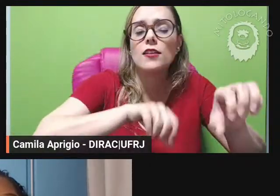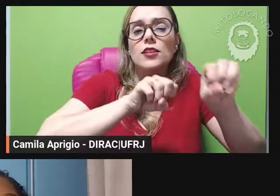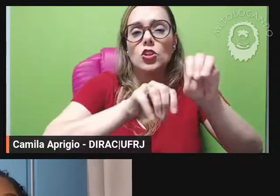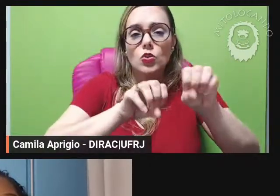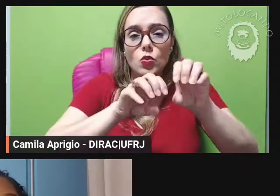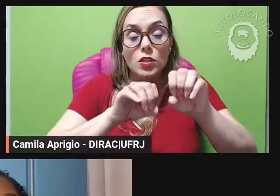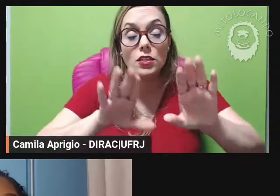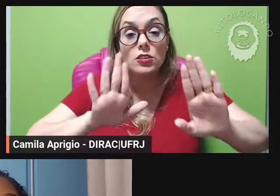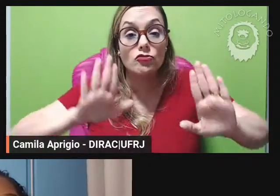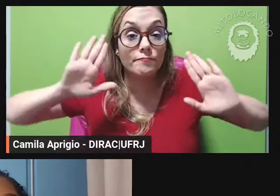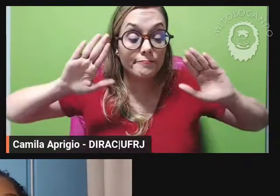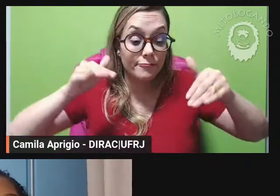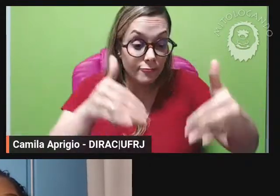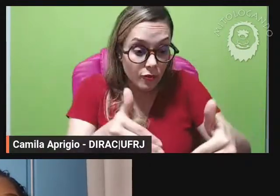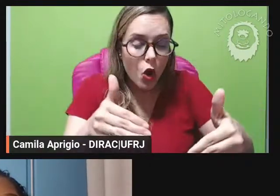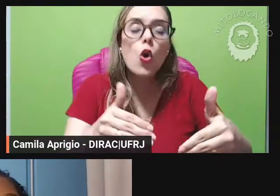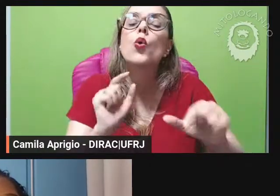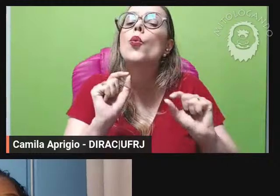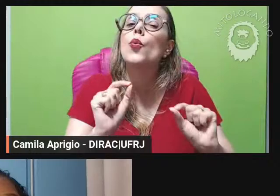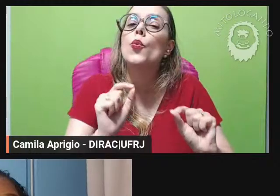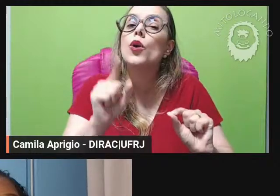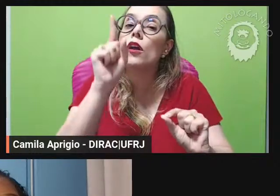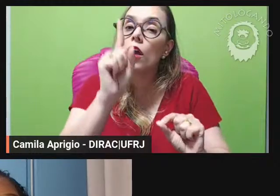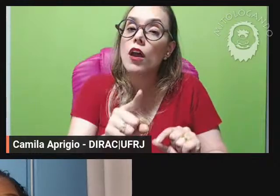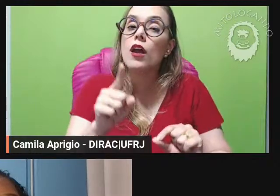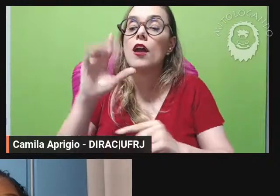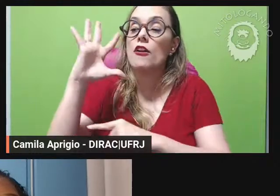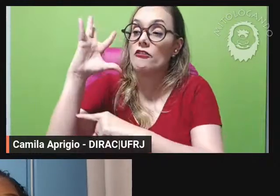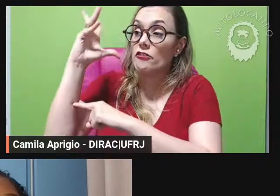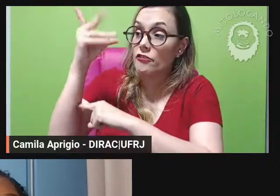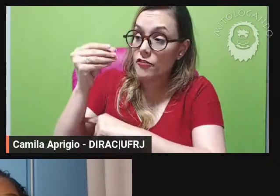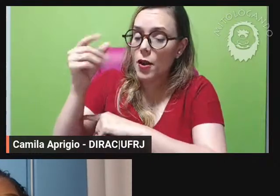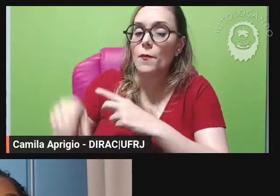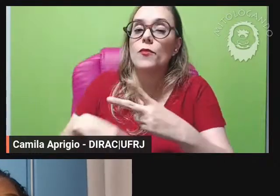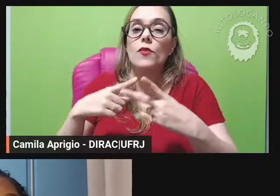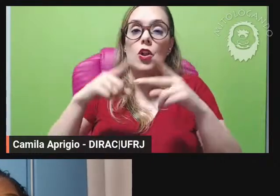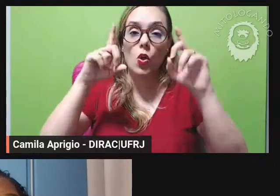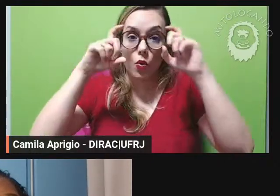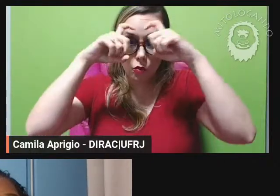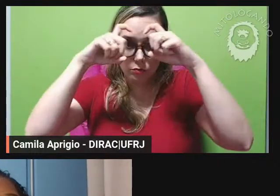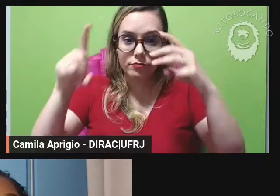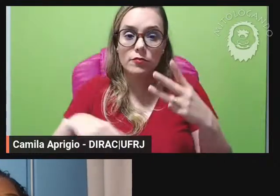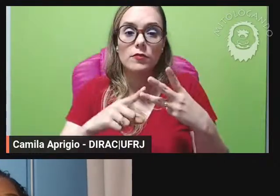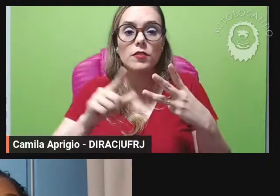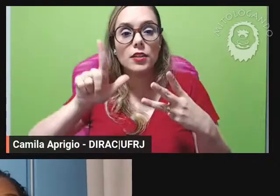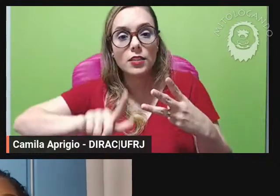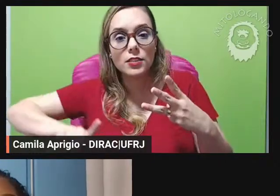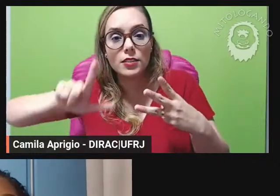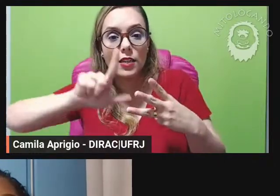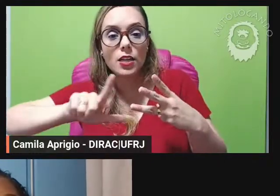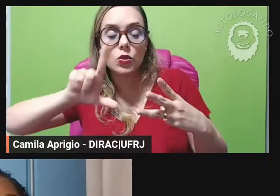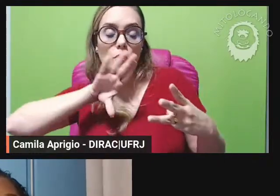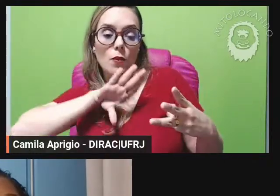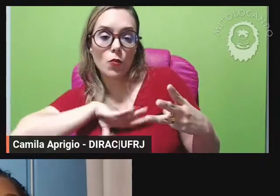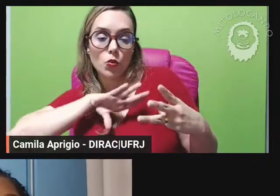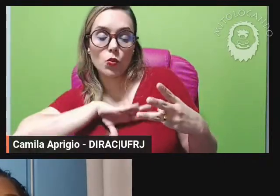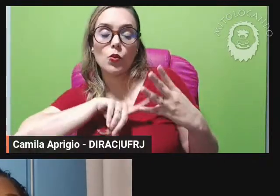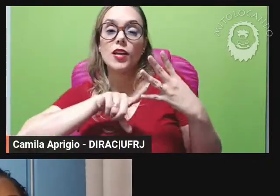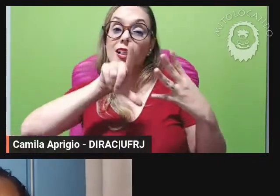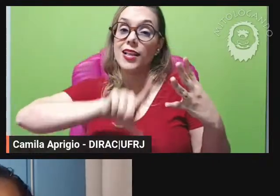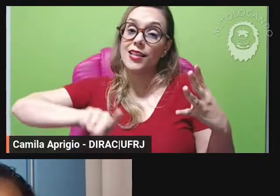seguintes temas fábula Monteiro Lobato literatura infantil literatura portuguesa e literatura é com enorme